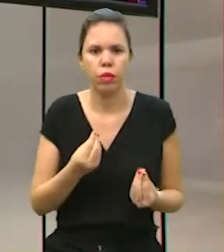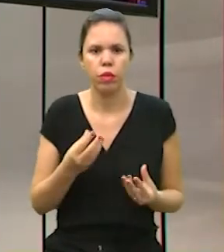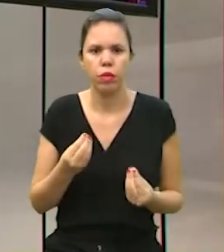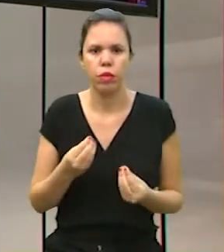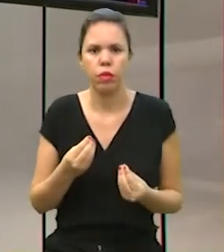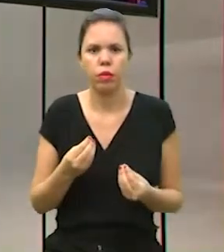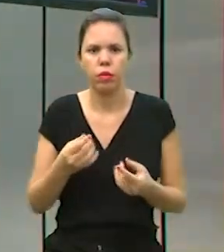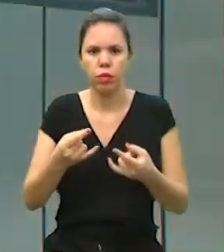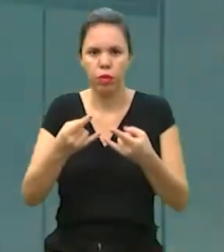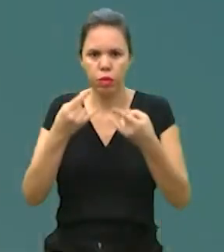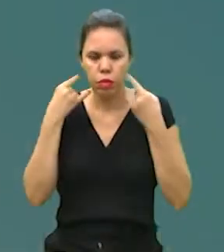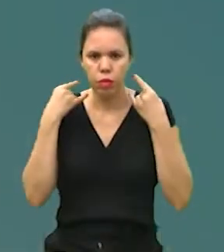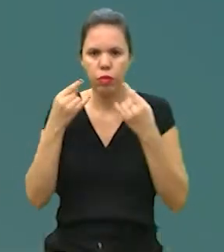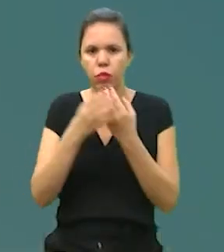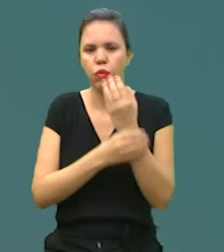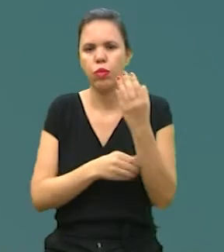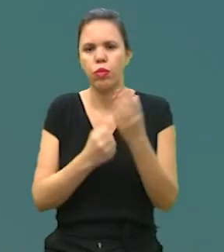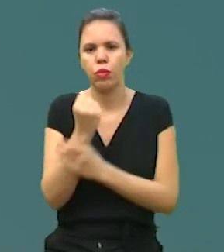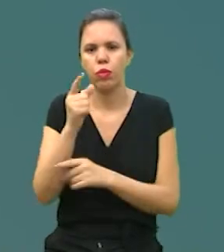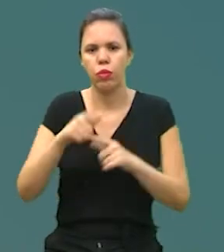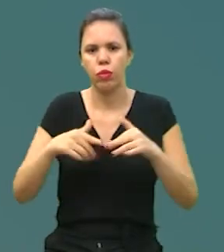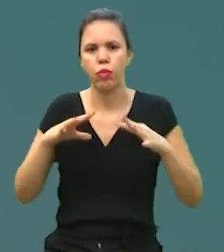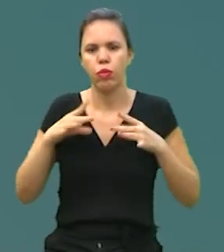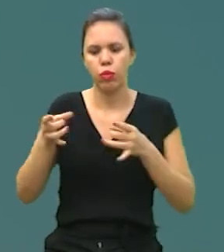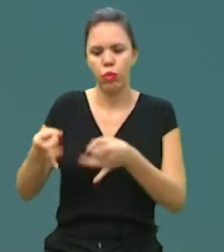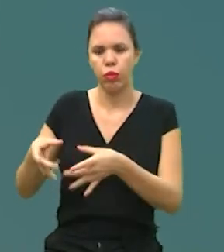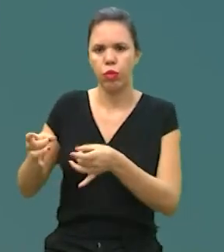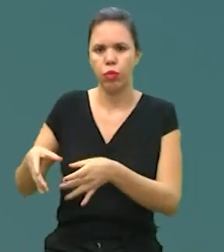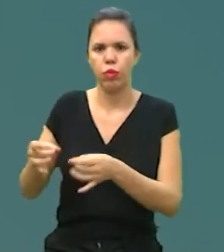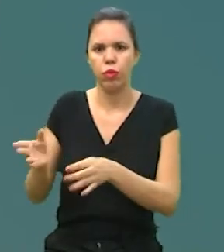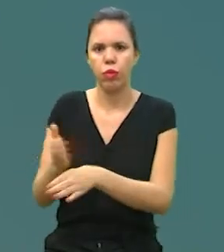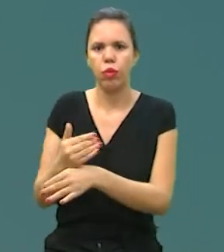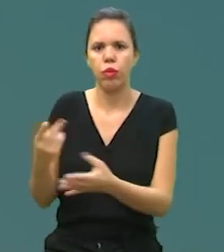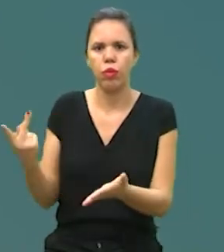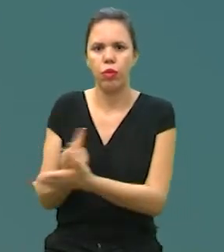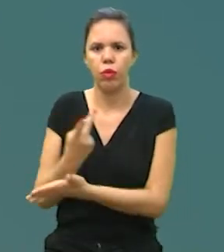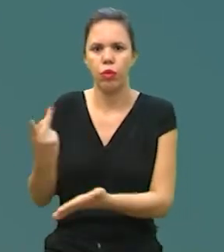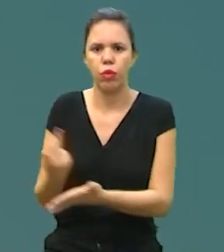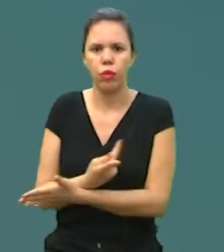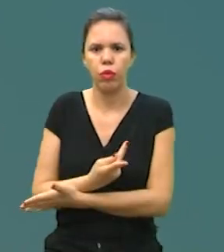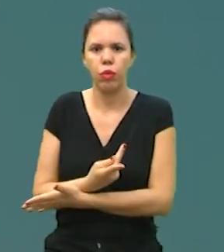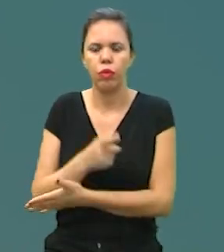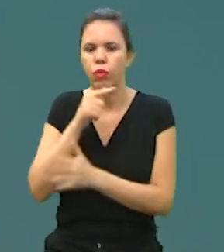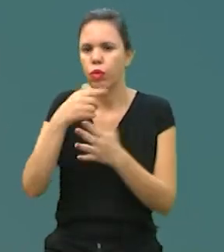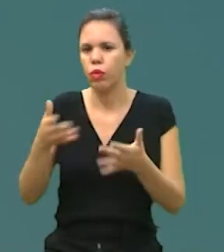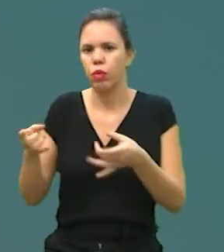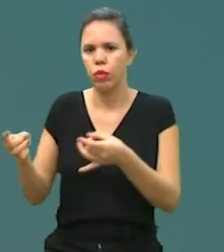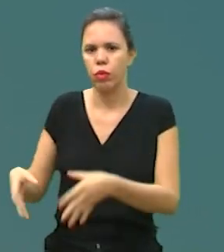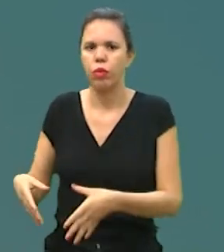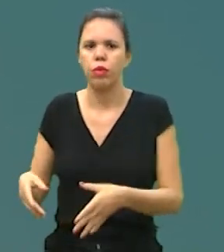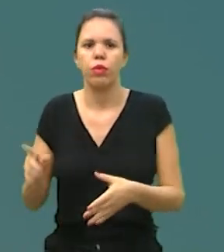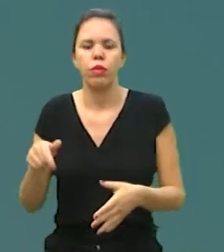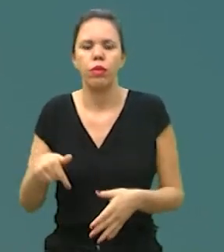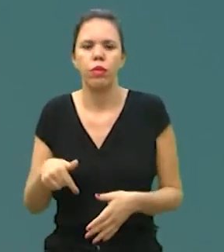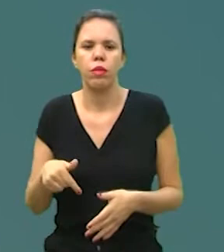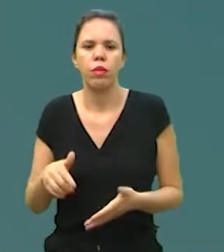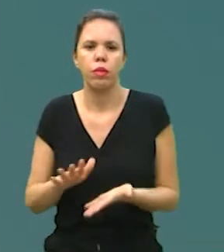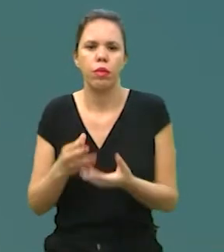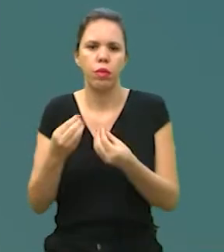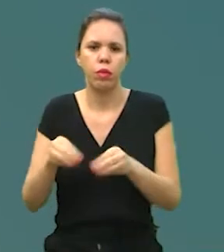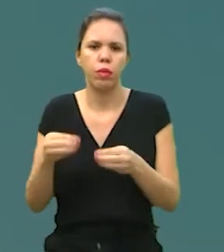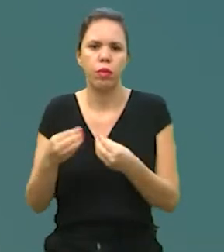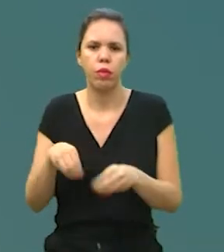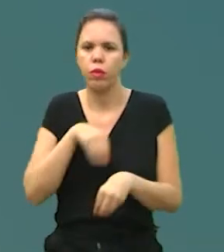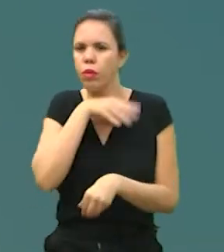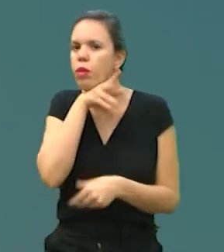muita máscara, luva, muito material sendo descartado incorretamente, inclusive no mar, ameaçando a